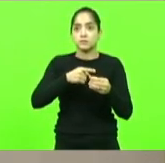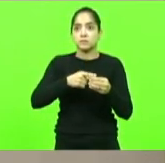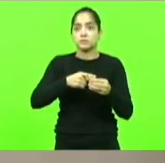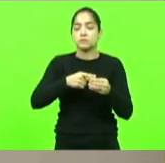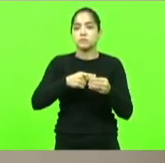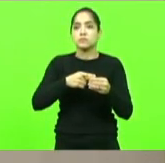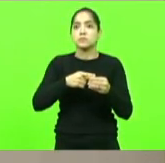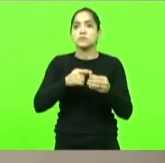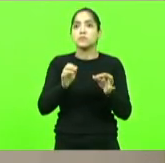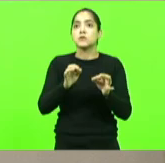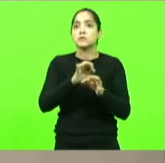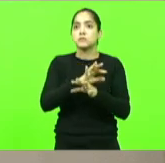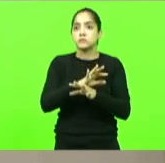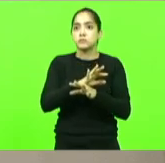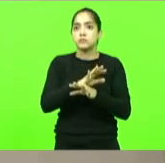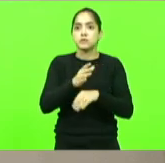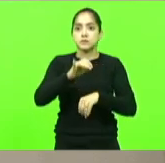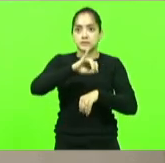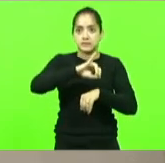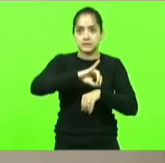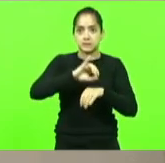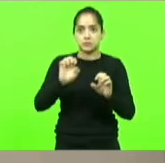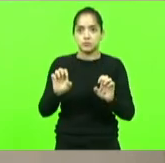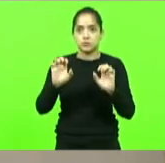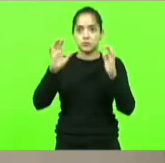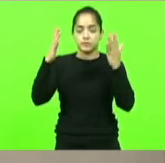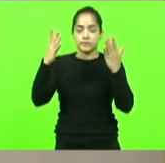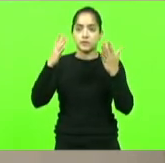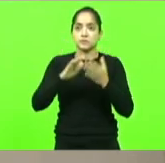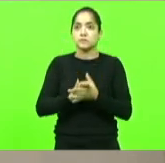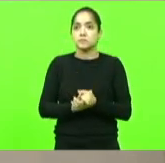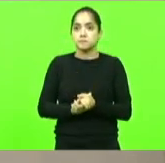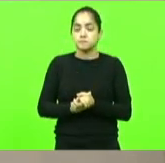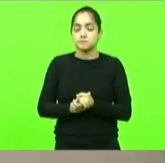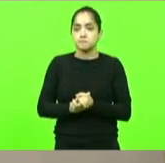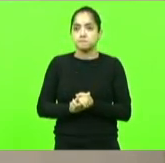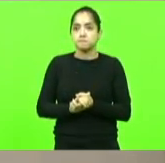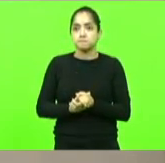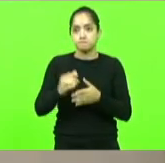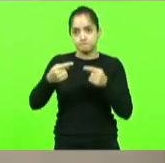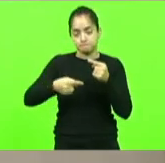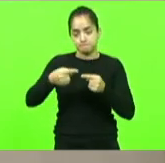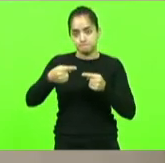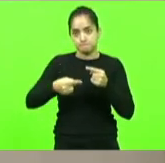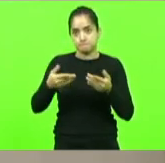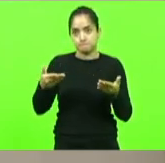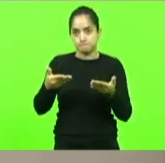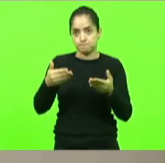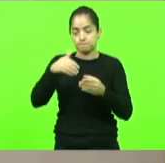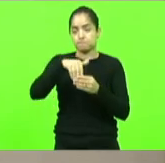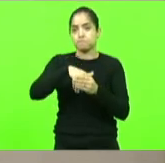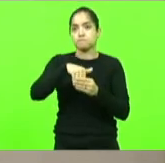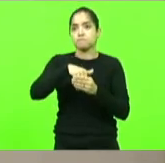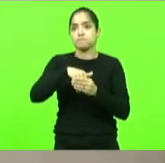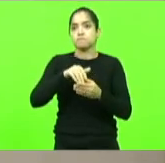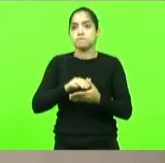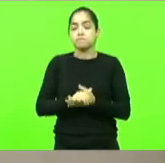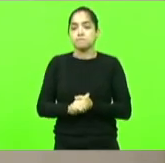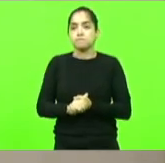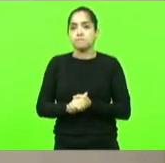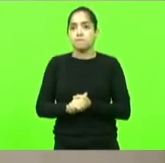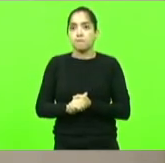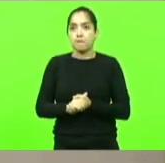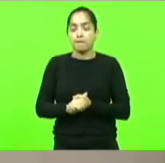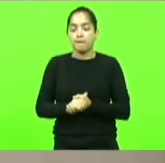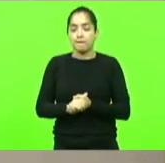operacionalização do centro de eventos de Balneário Camboriú em discussão não havendo quem queira discutir em votação deputados que aprovam permaneçam